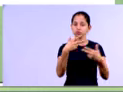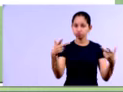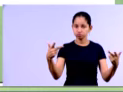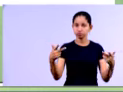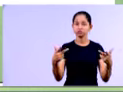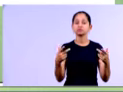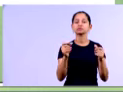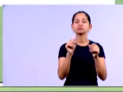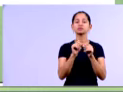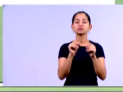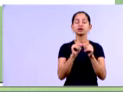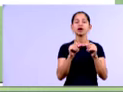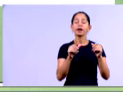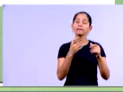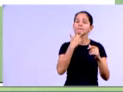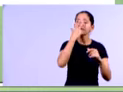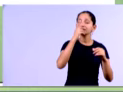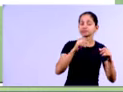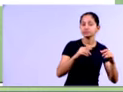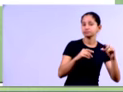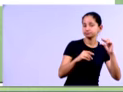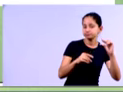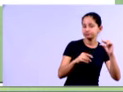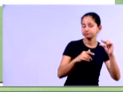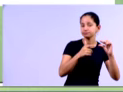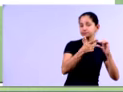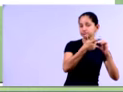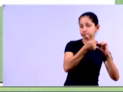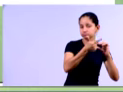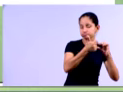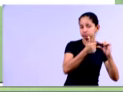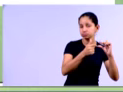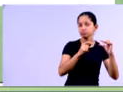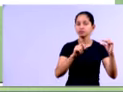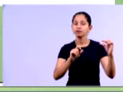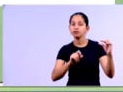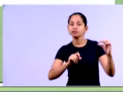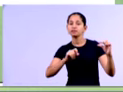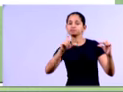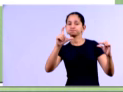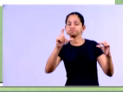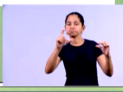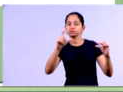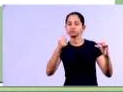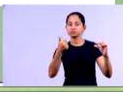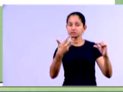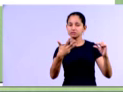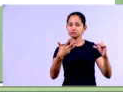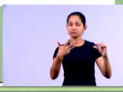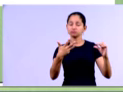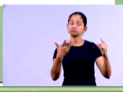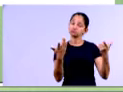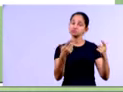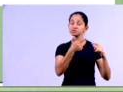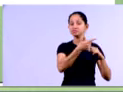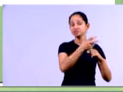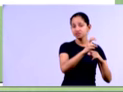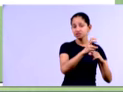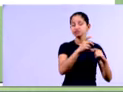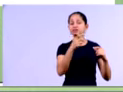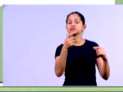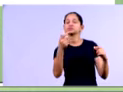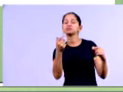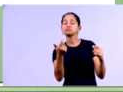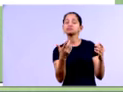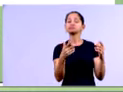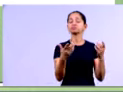né, a representatividade aumentou, né, de 2013, ela foi maior do que em 2012. 2013 fechou com 25,44%, 2012 com